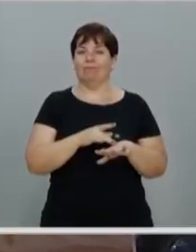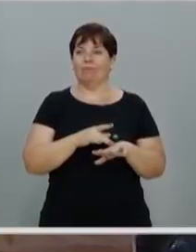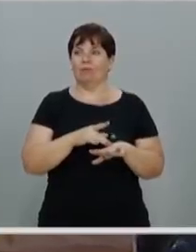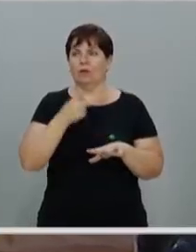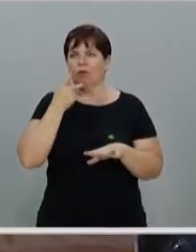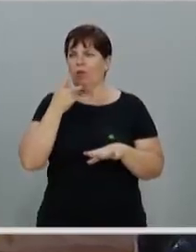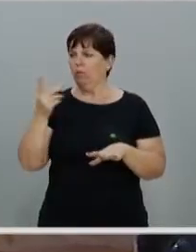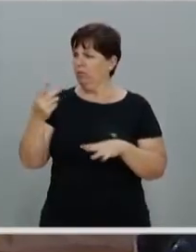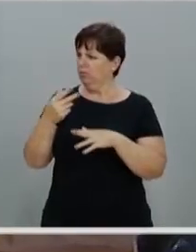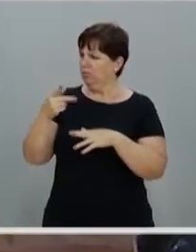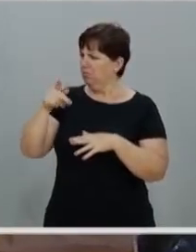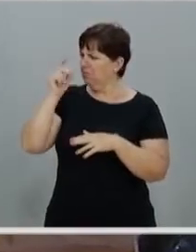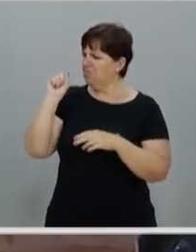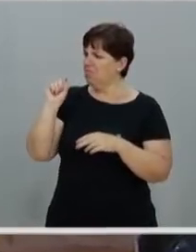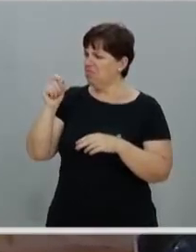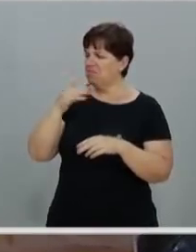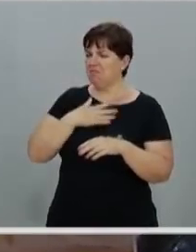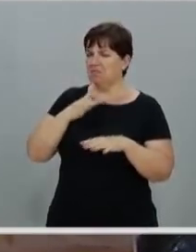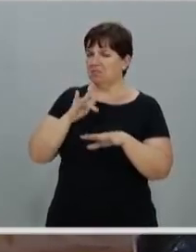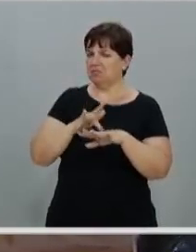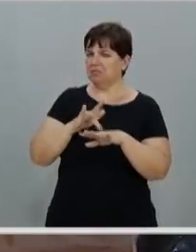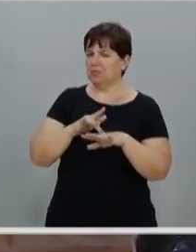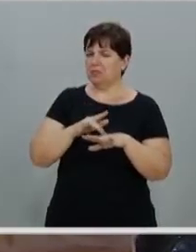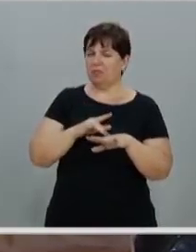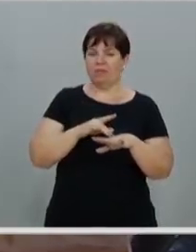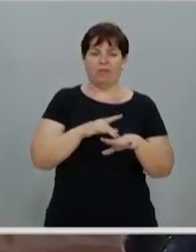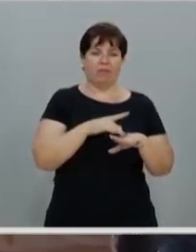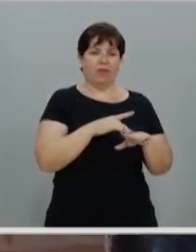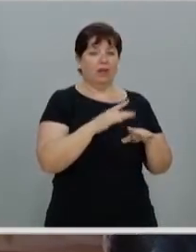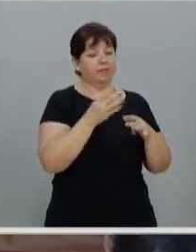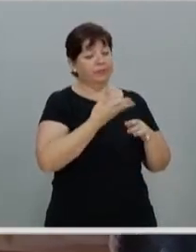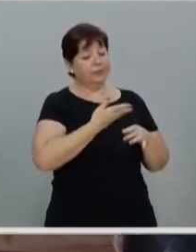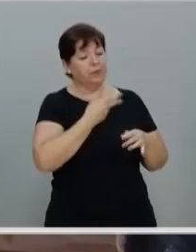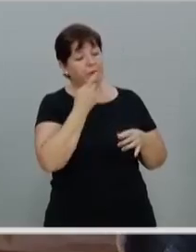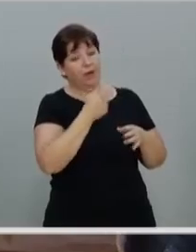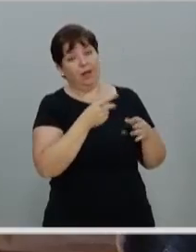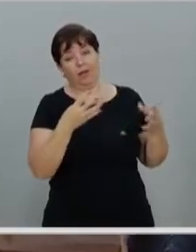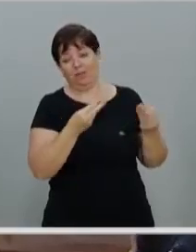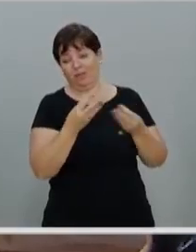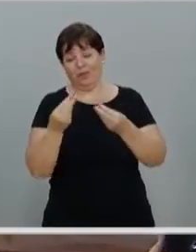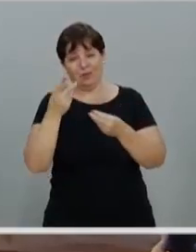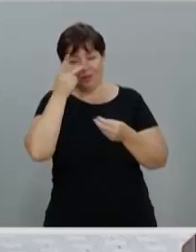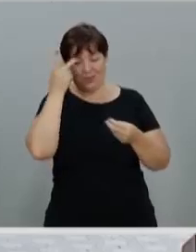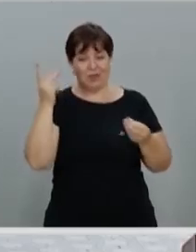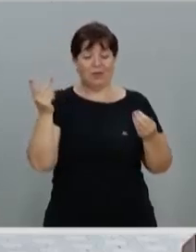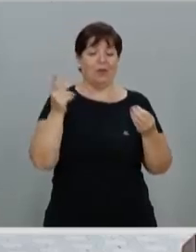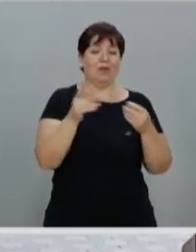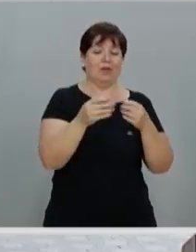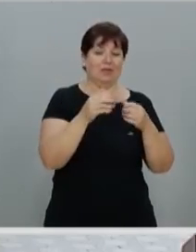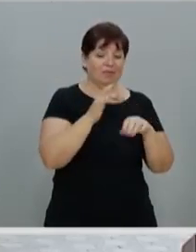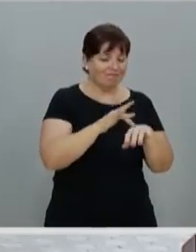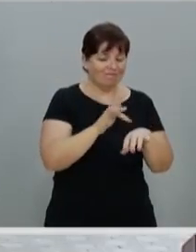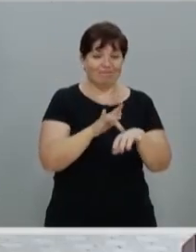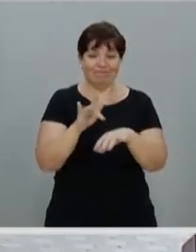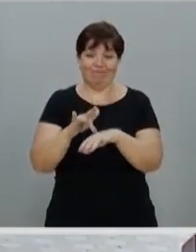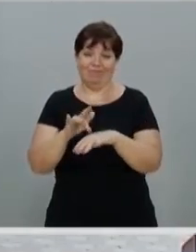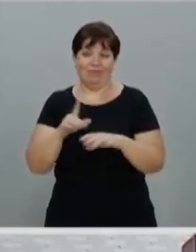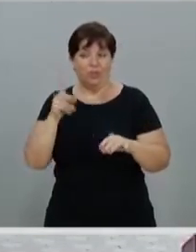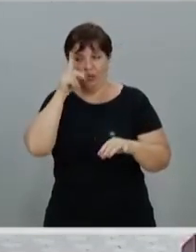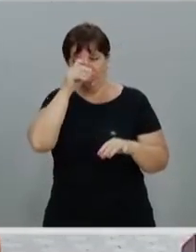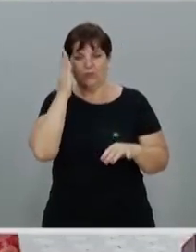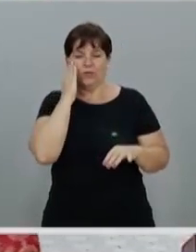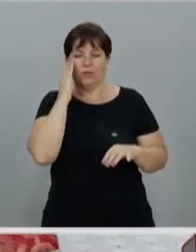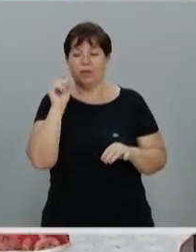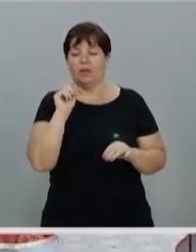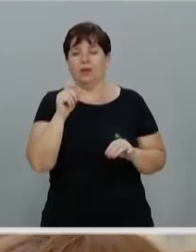Aí os discípulos falam, Jesus, olha, no meio dessa multidão, um monte de gente aqui, vai ser difícil saber quem te